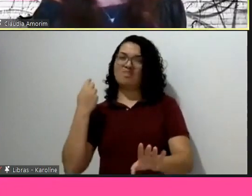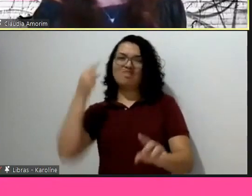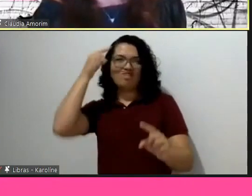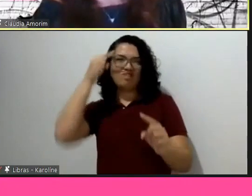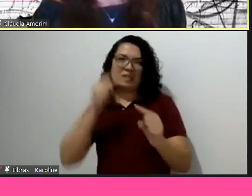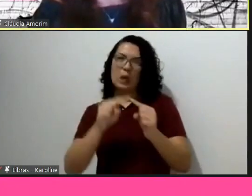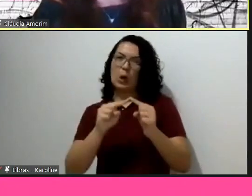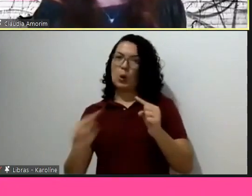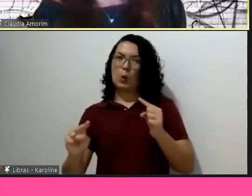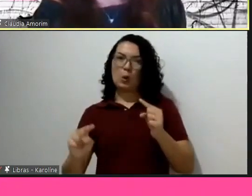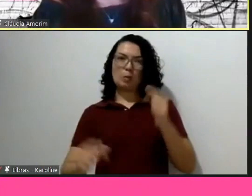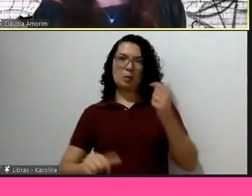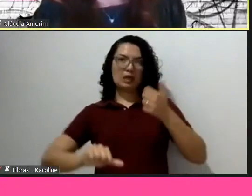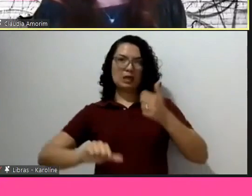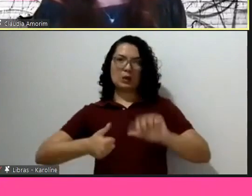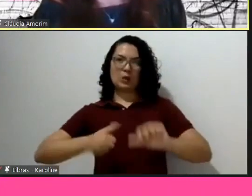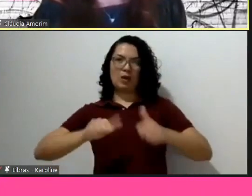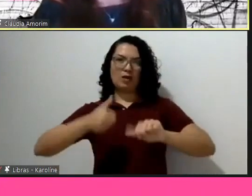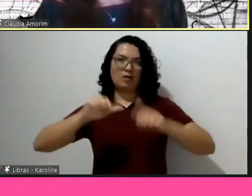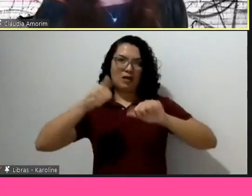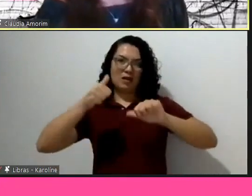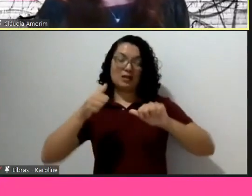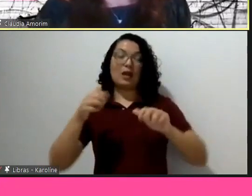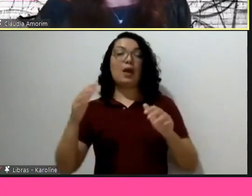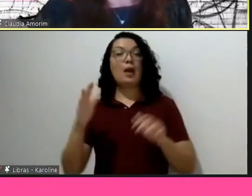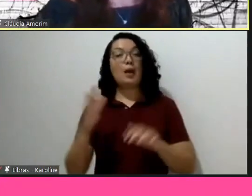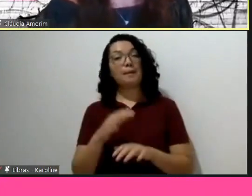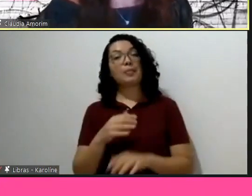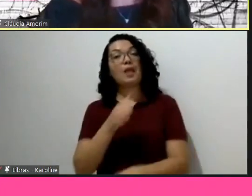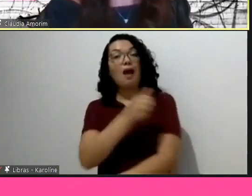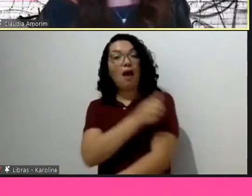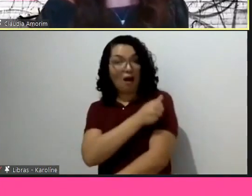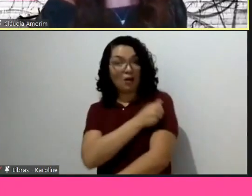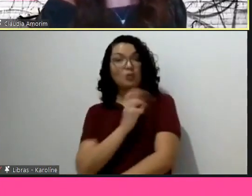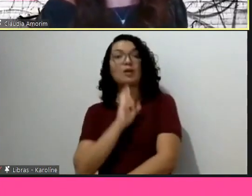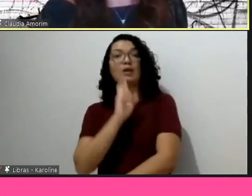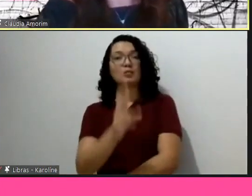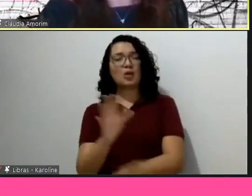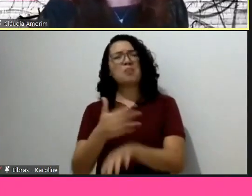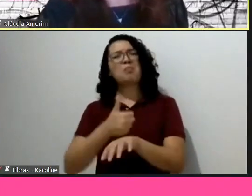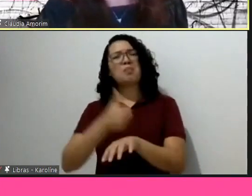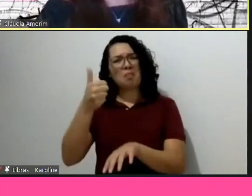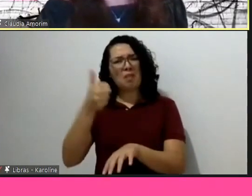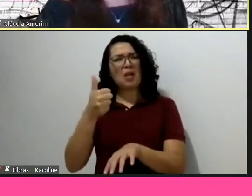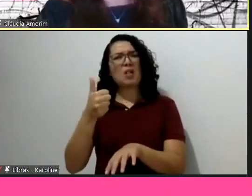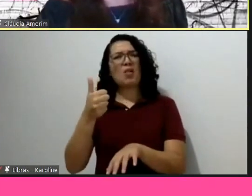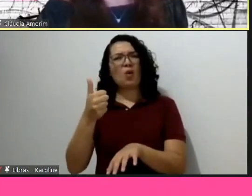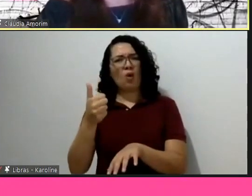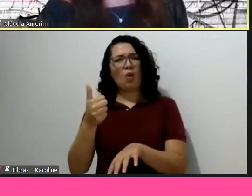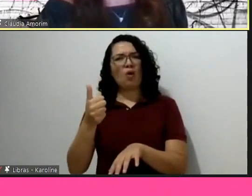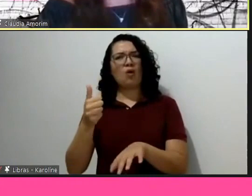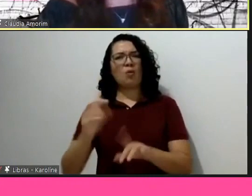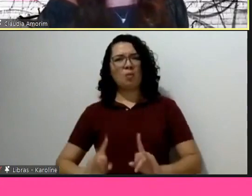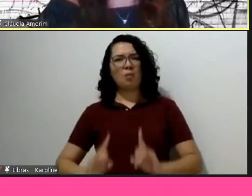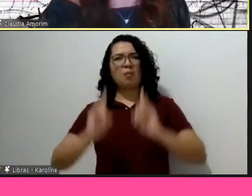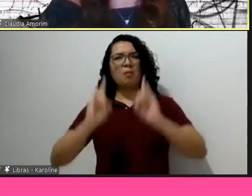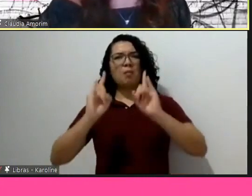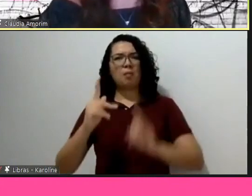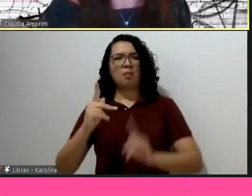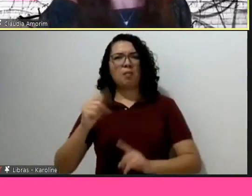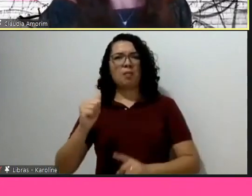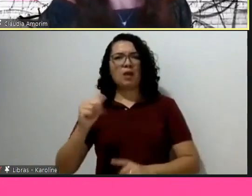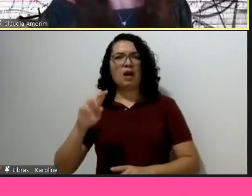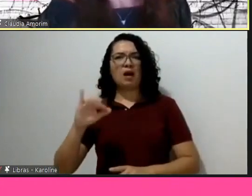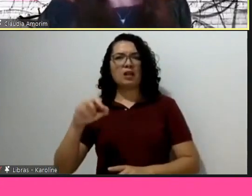Carolina está dizendo que é mais voltada ao patrimônio moderno, mas eu acho que cabe o mesmo raciocínio, mesmo falando de patrimônio